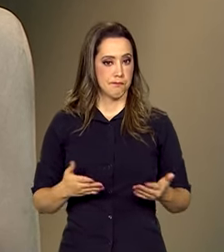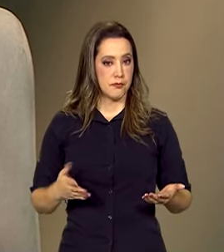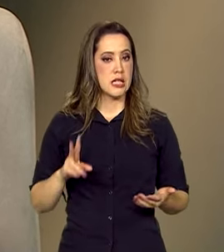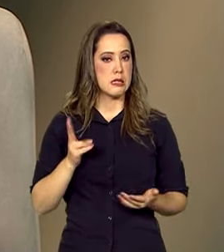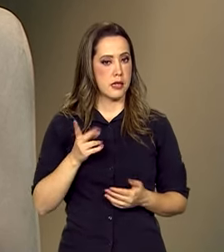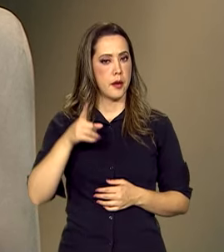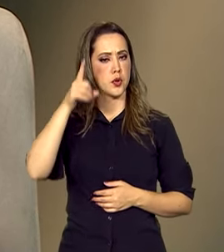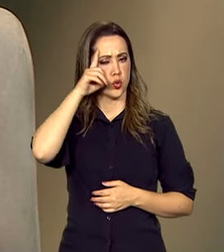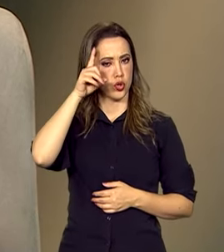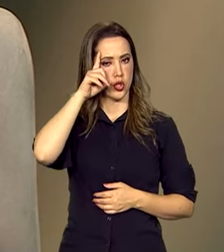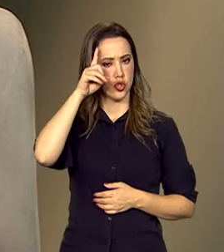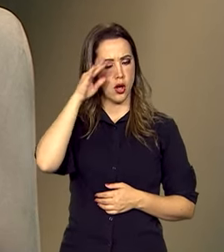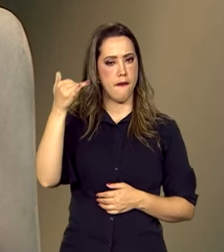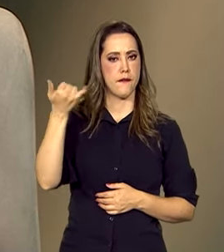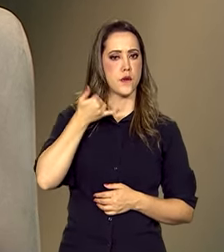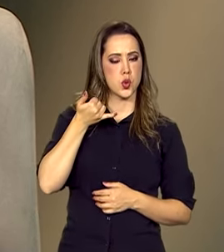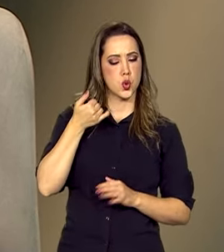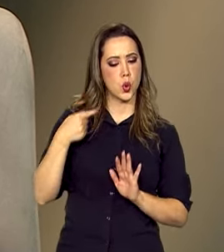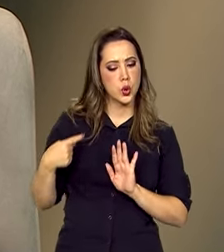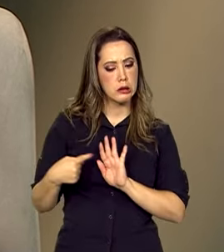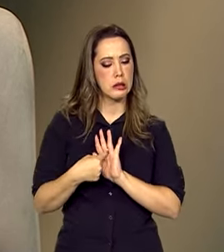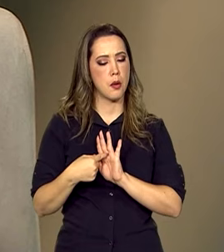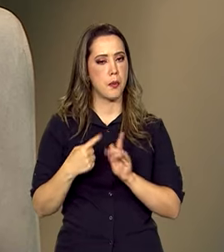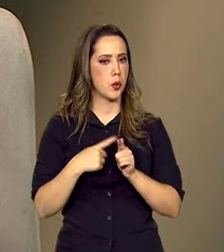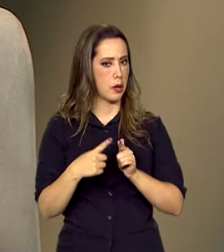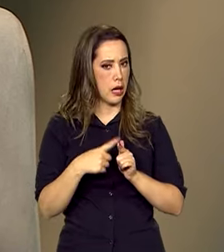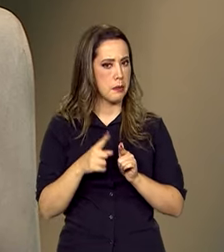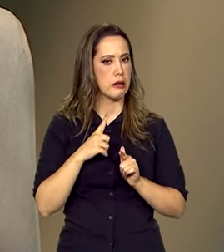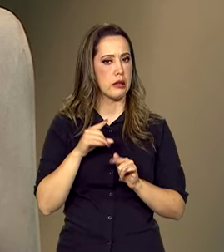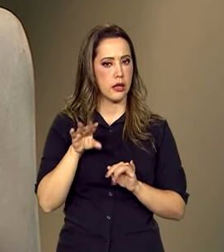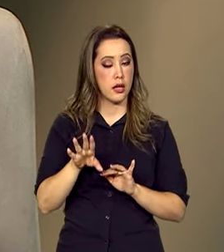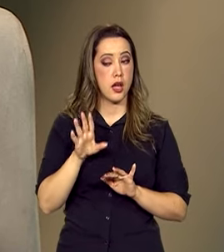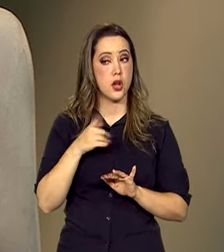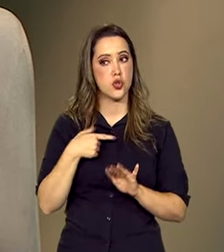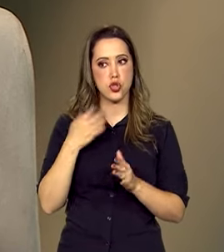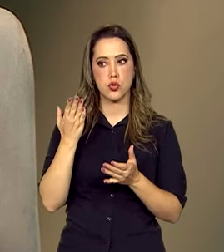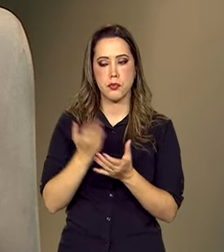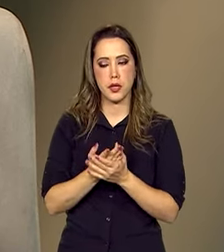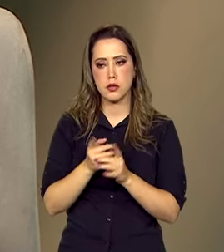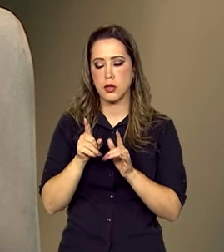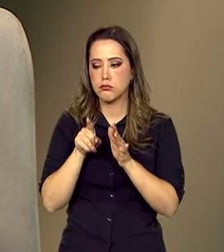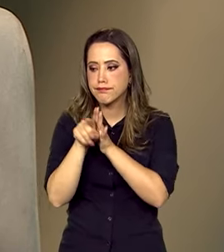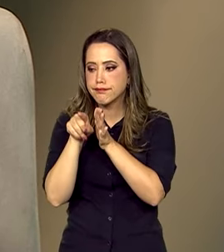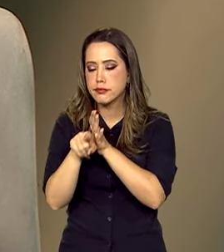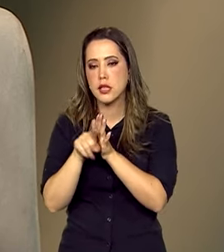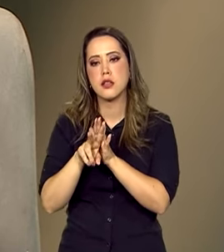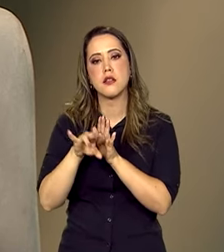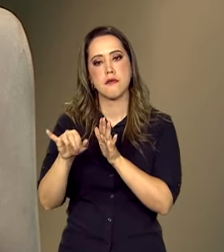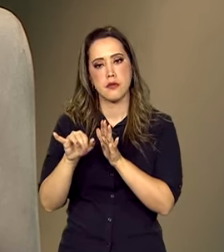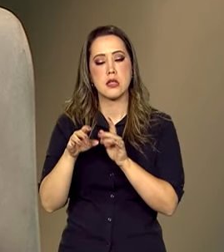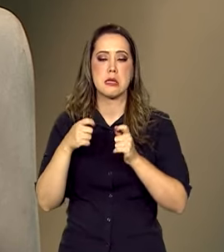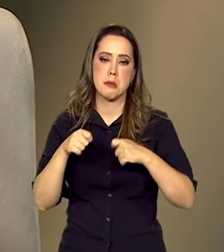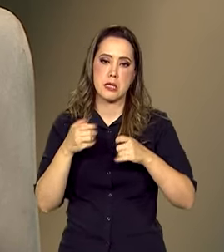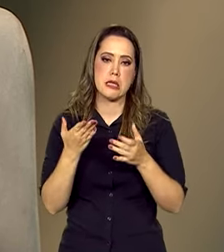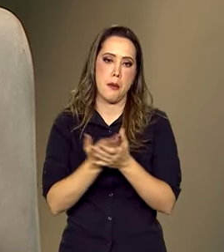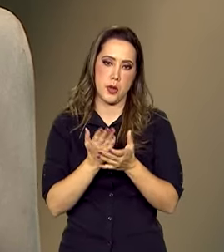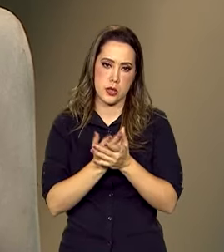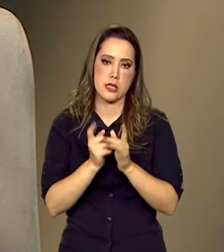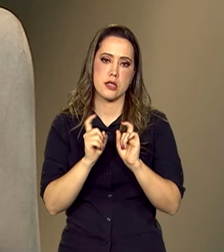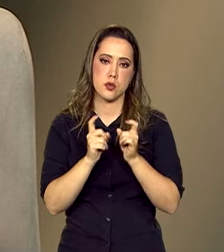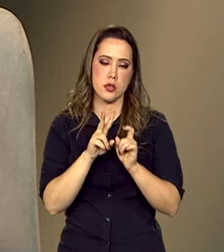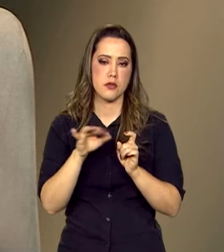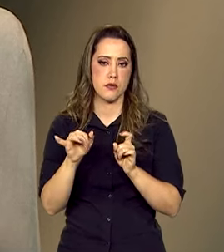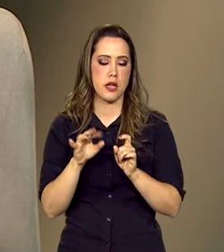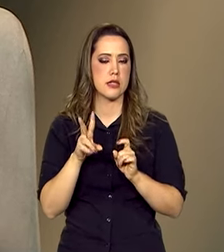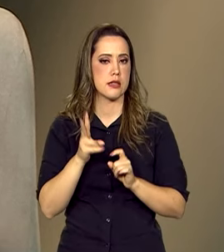chegam são imediatamente apuradas e, se for o caso, são abertos processos administrativos.